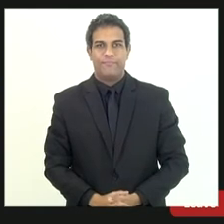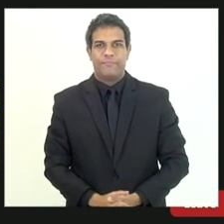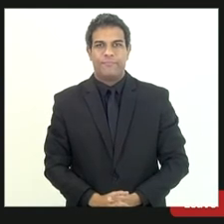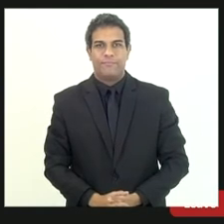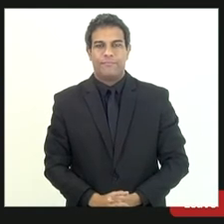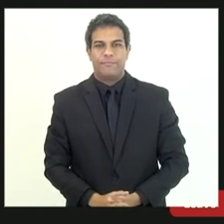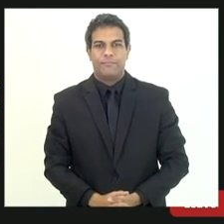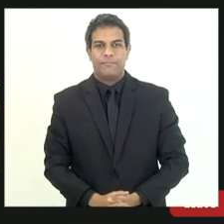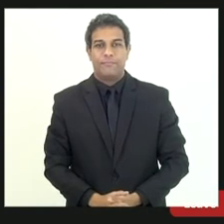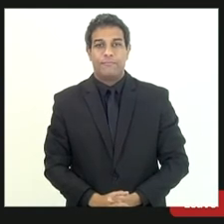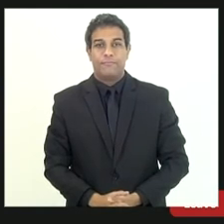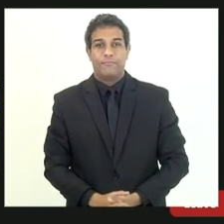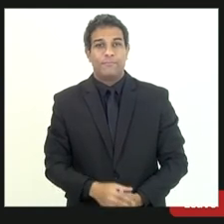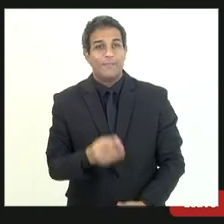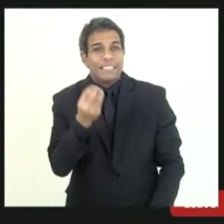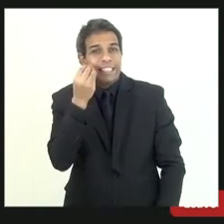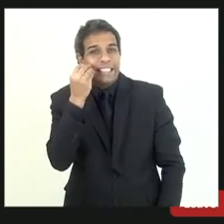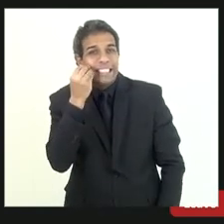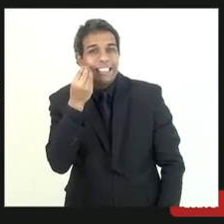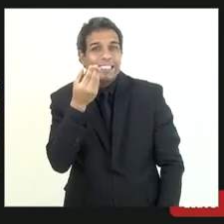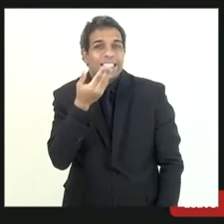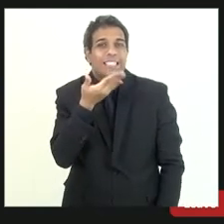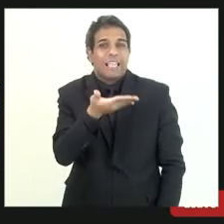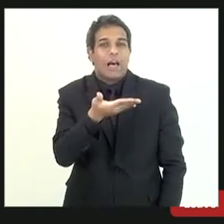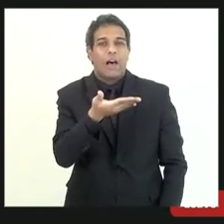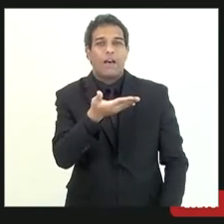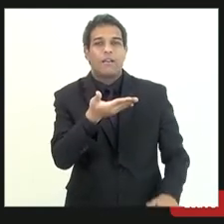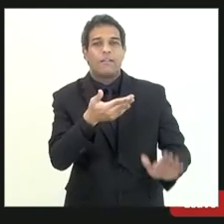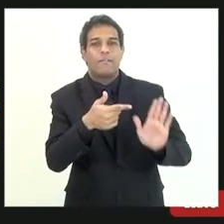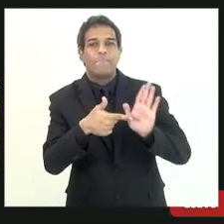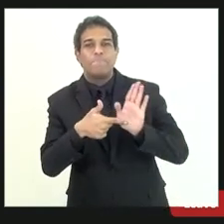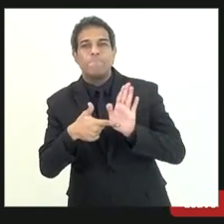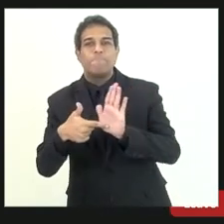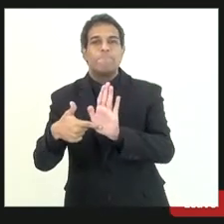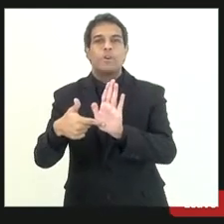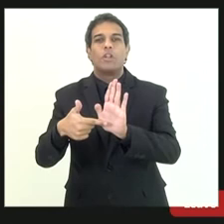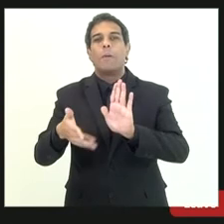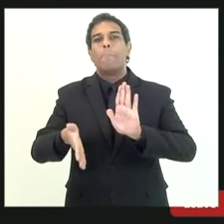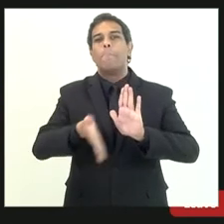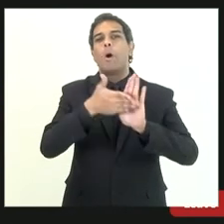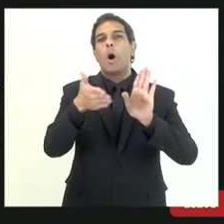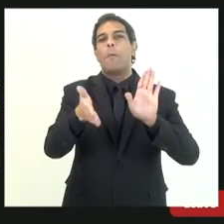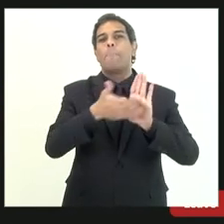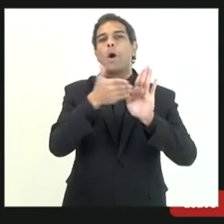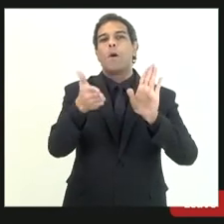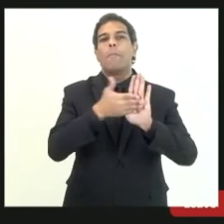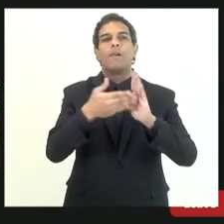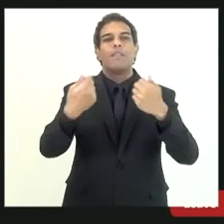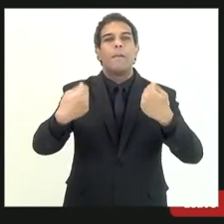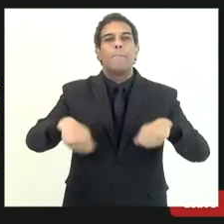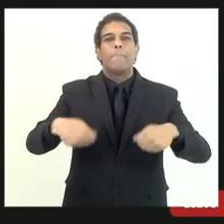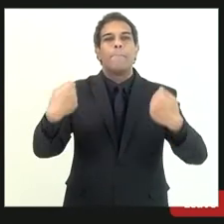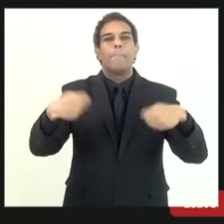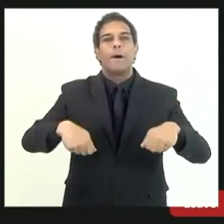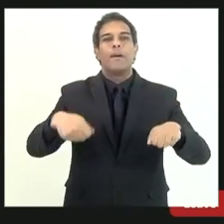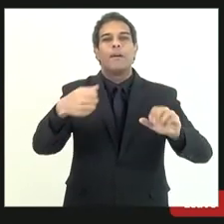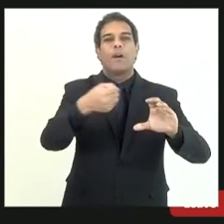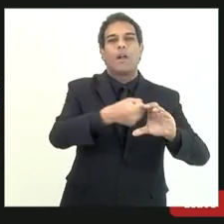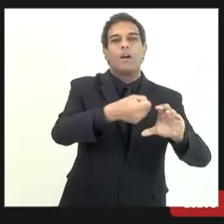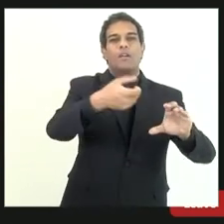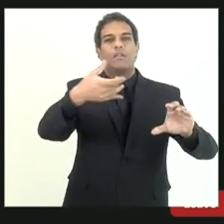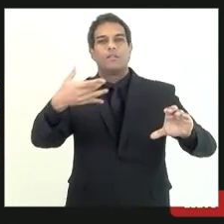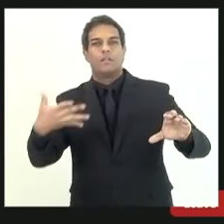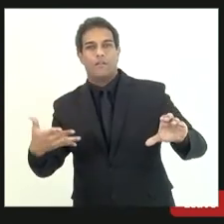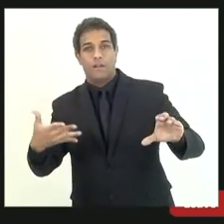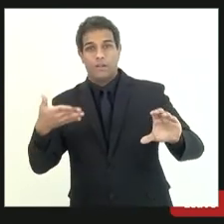para tentar demonstrar a nossa ideia de que é preciso aprimorar a classificação jurídica